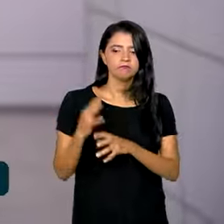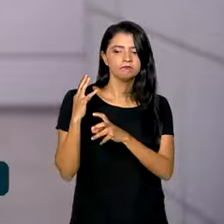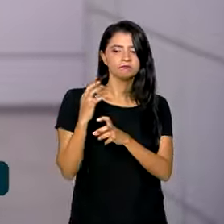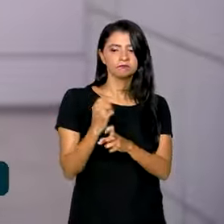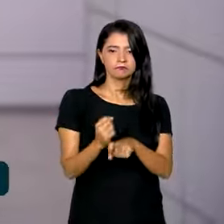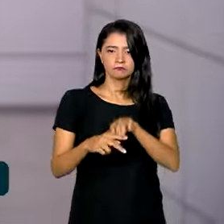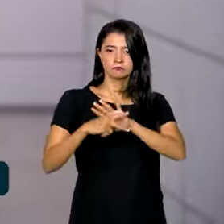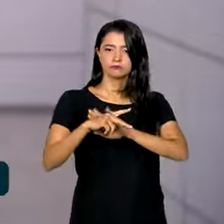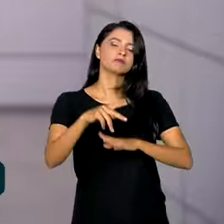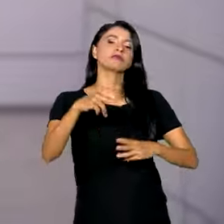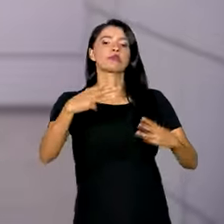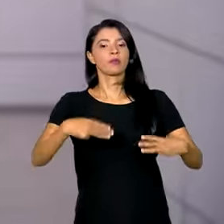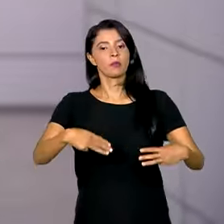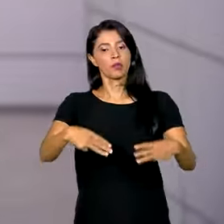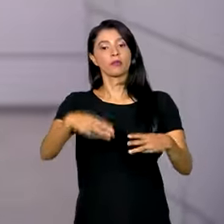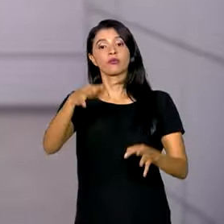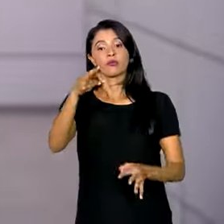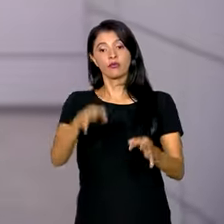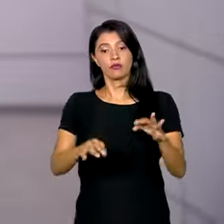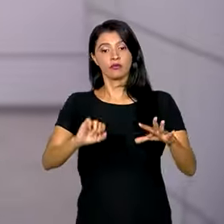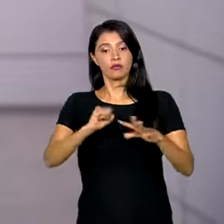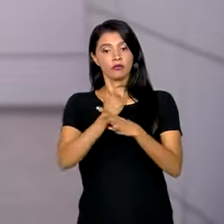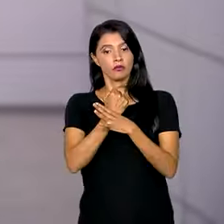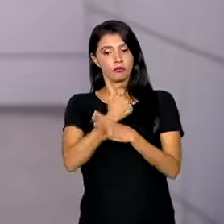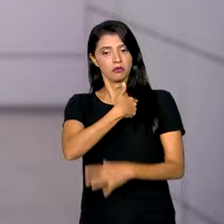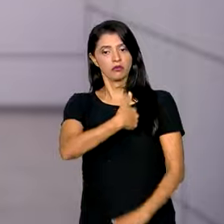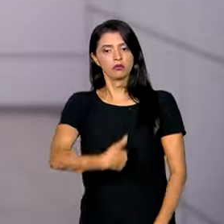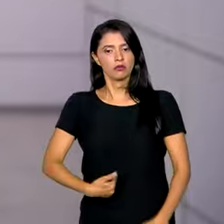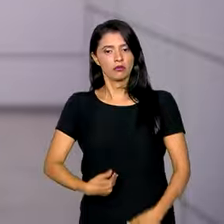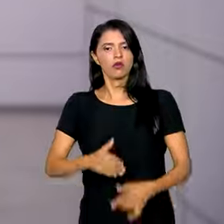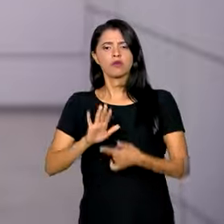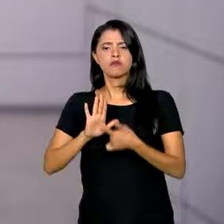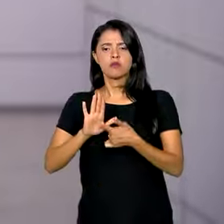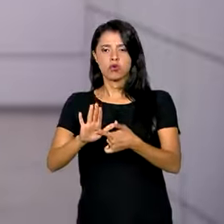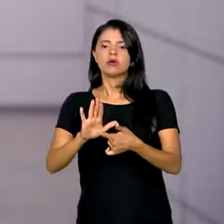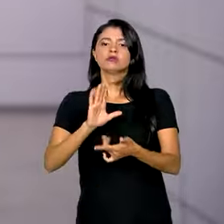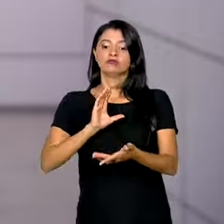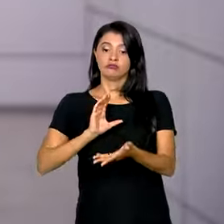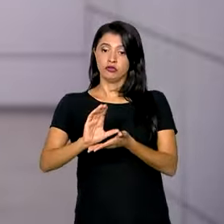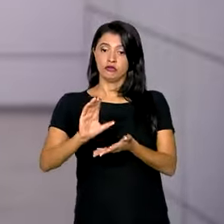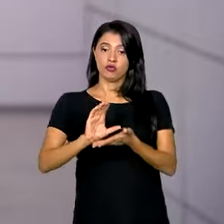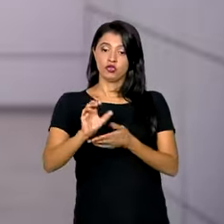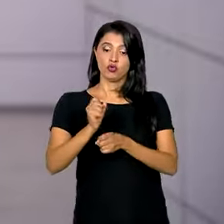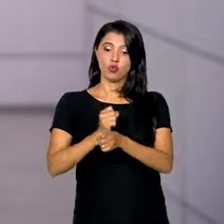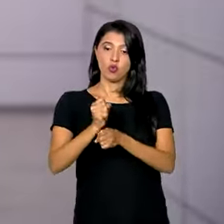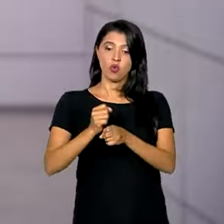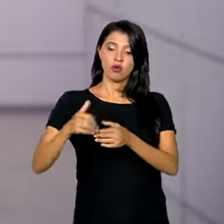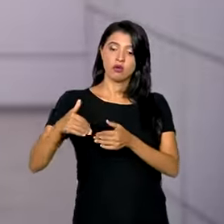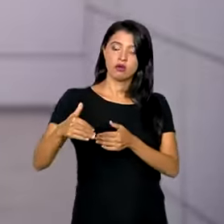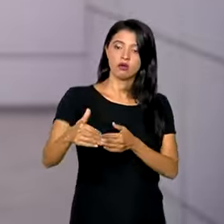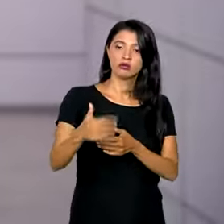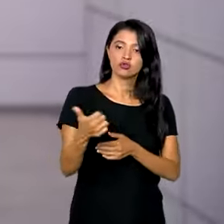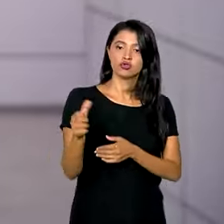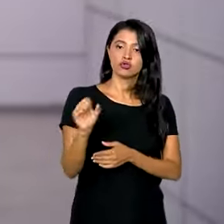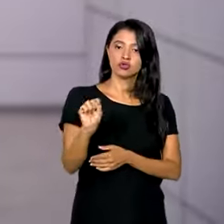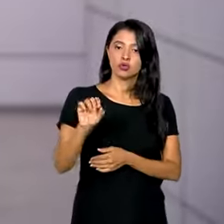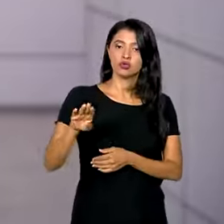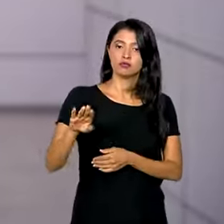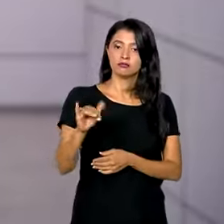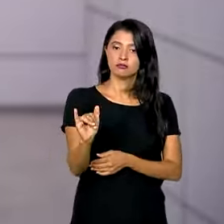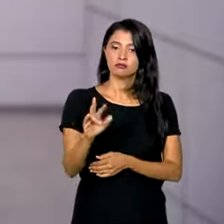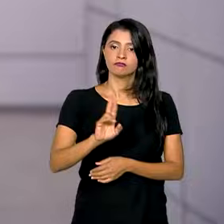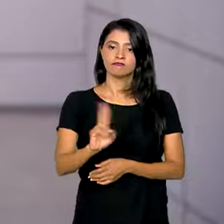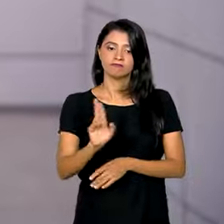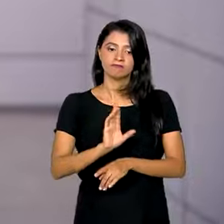do Ministério da Justiça e Segurança Pública mostra que foram investidos durante o ano 18 bilhões de reais